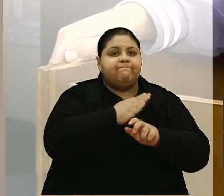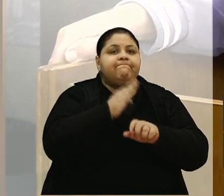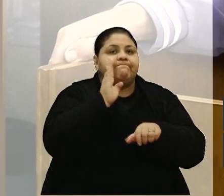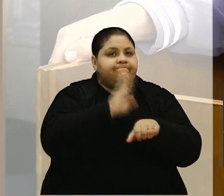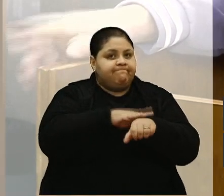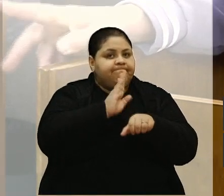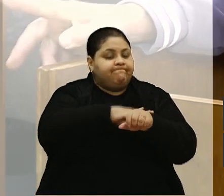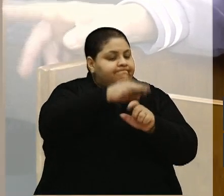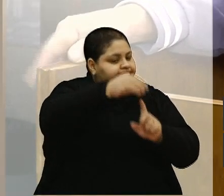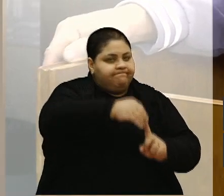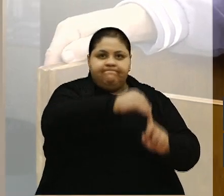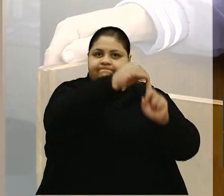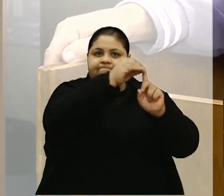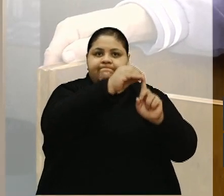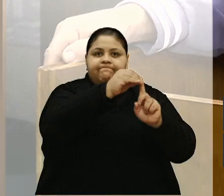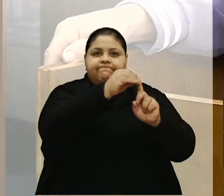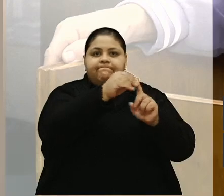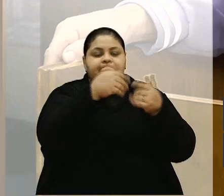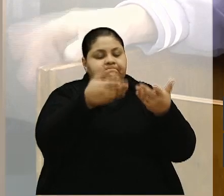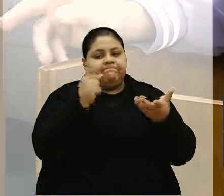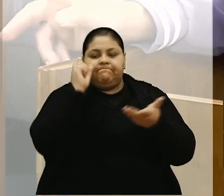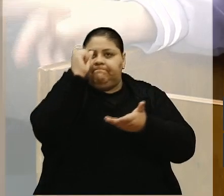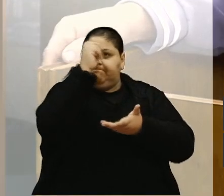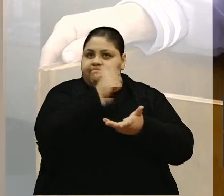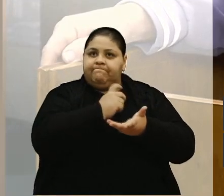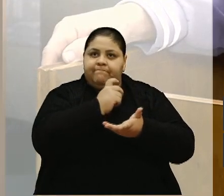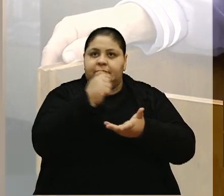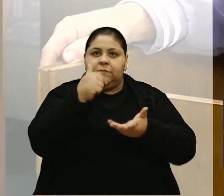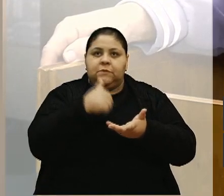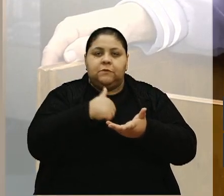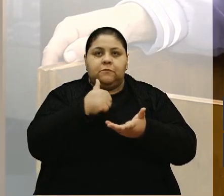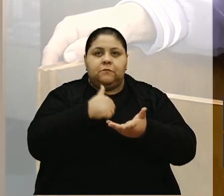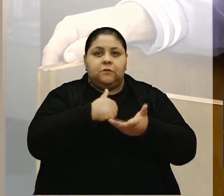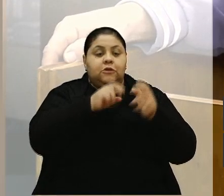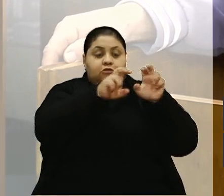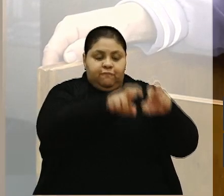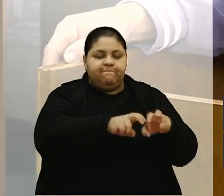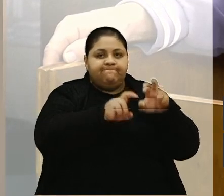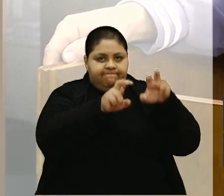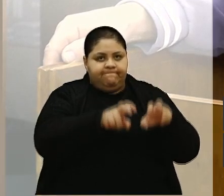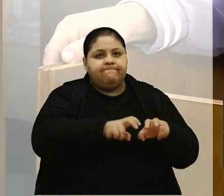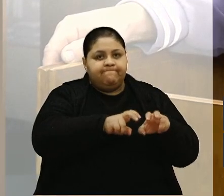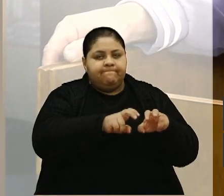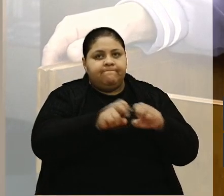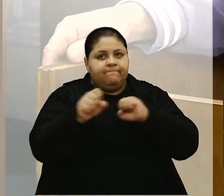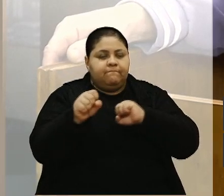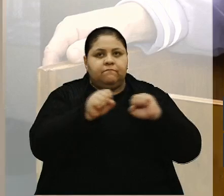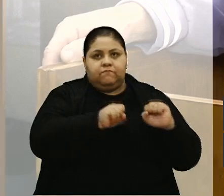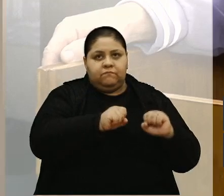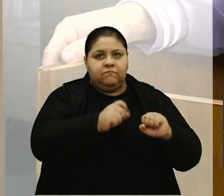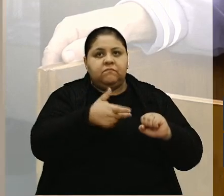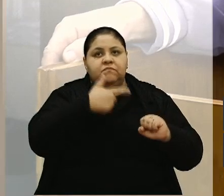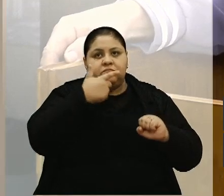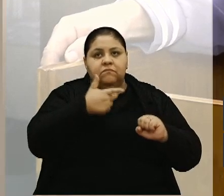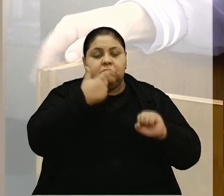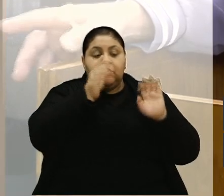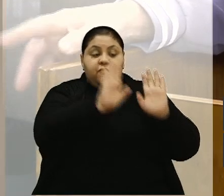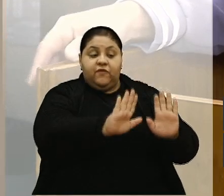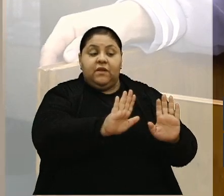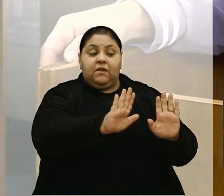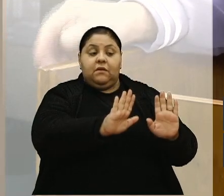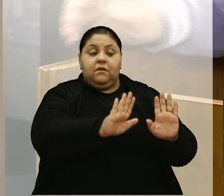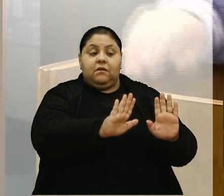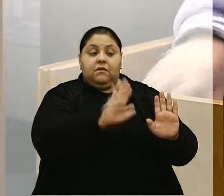prevalecer, senão fica difícil eu estar lá no interior e poder dizer fiquem aqui,